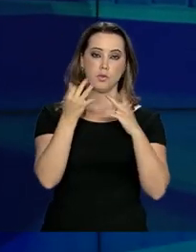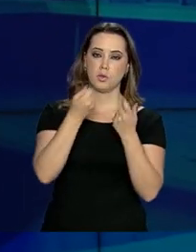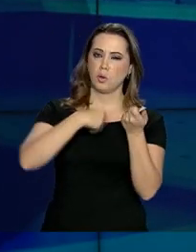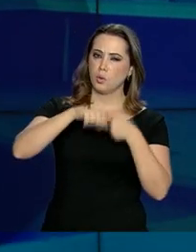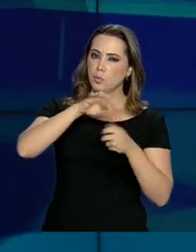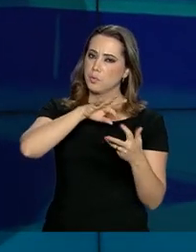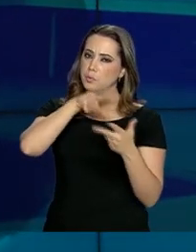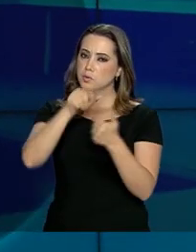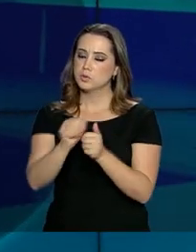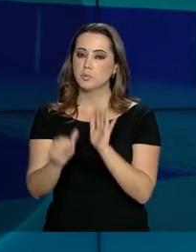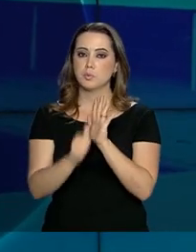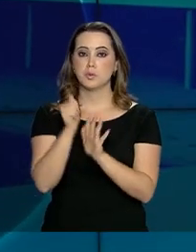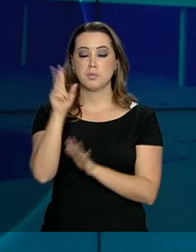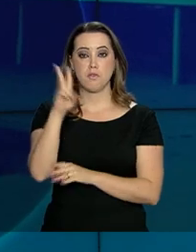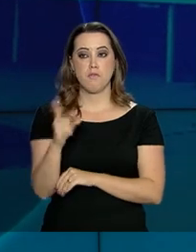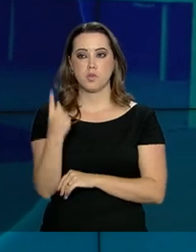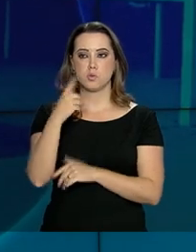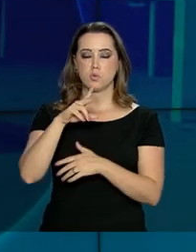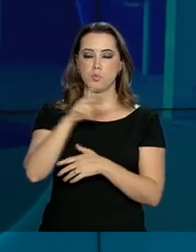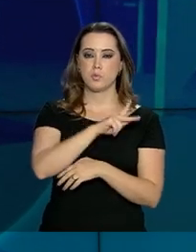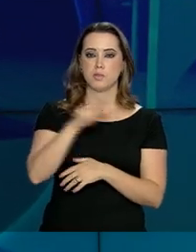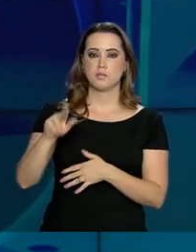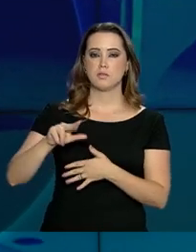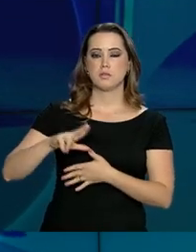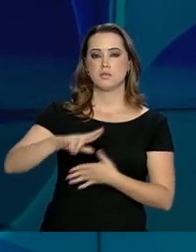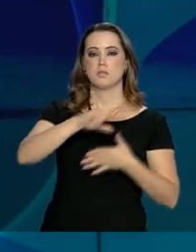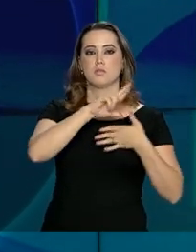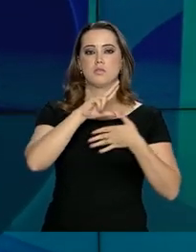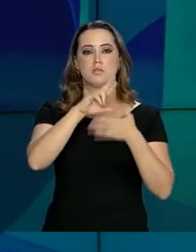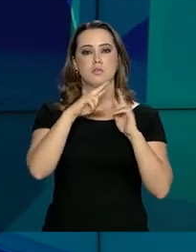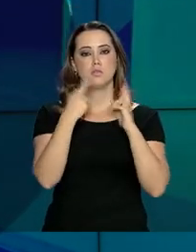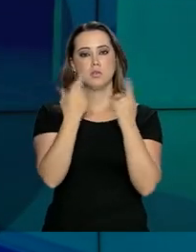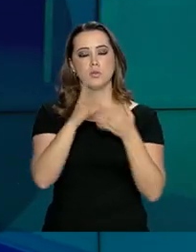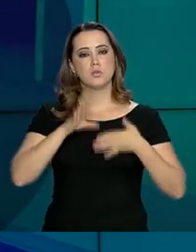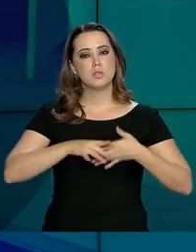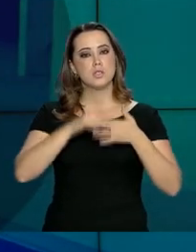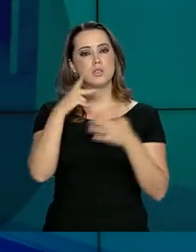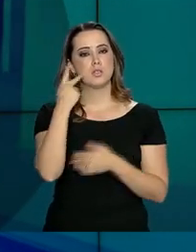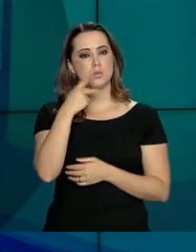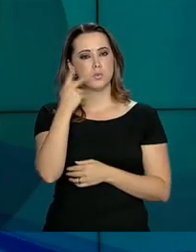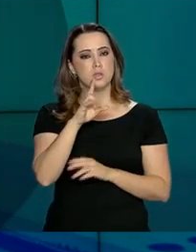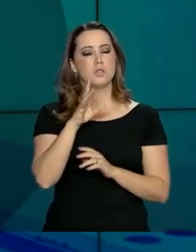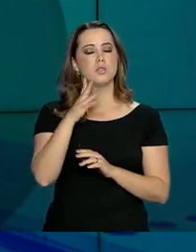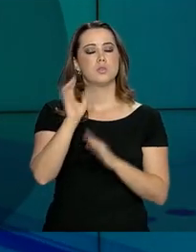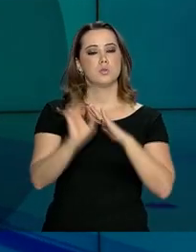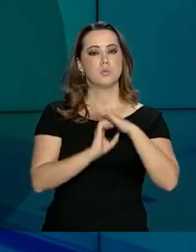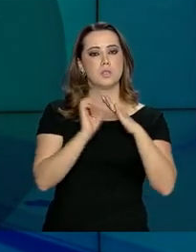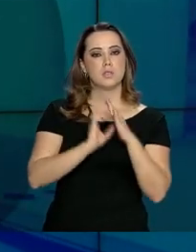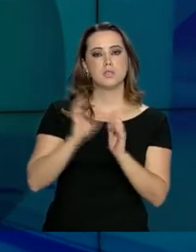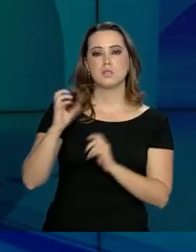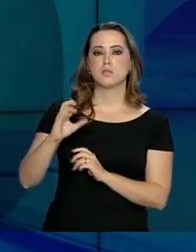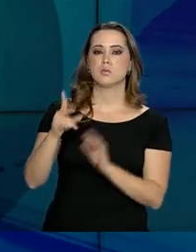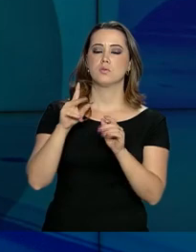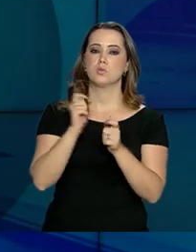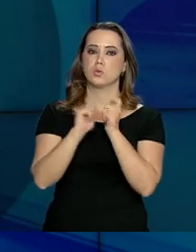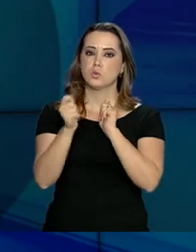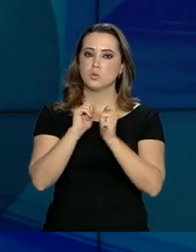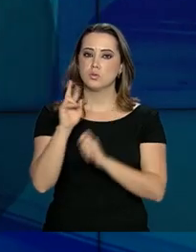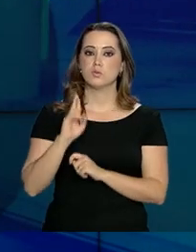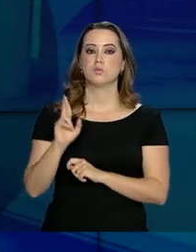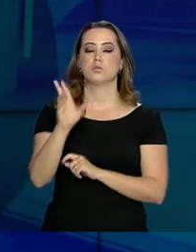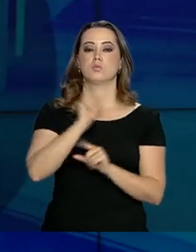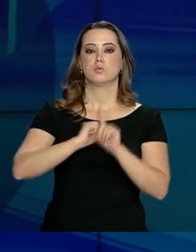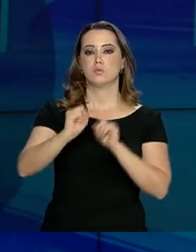presidente latino-americano a falar no evento, que reúne líderes políticos, empresários, cientistas, jornalistas e